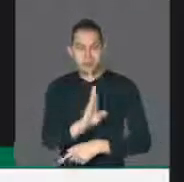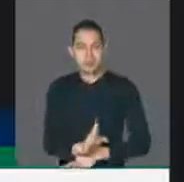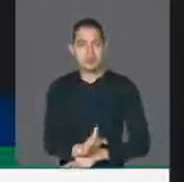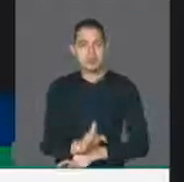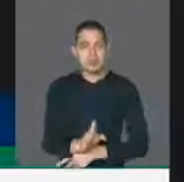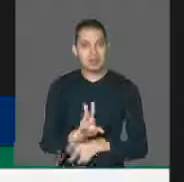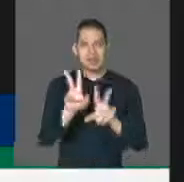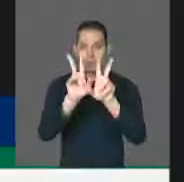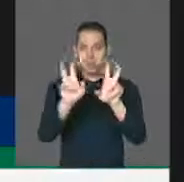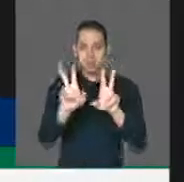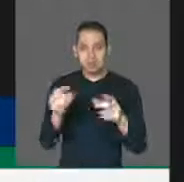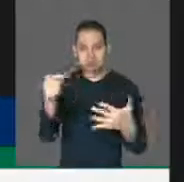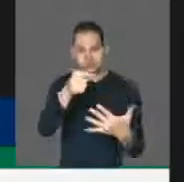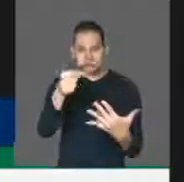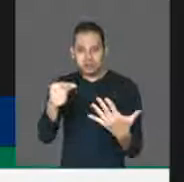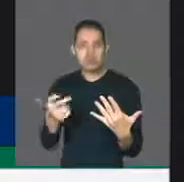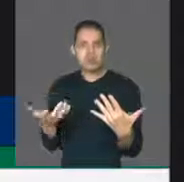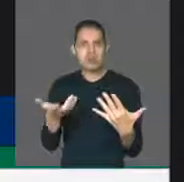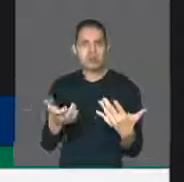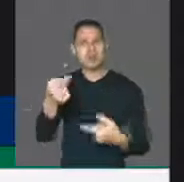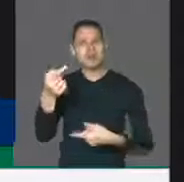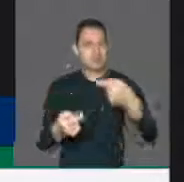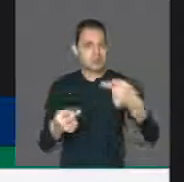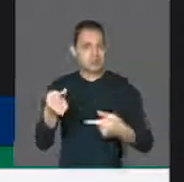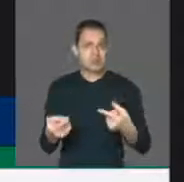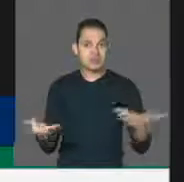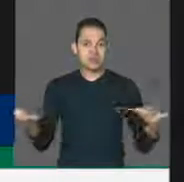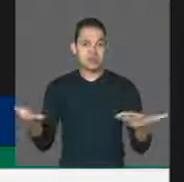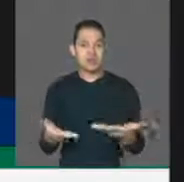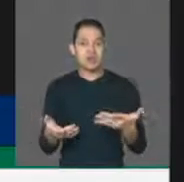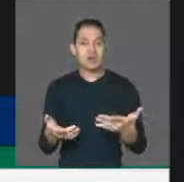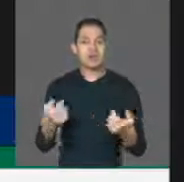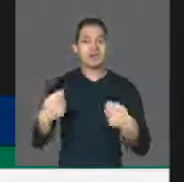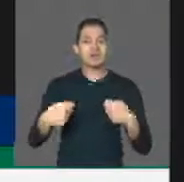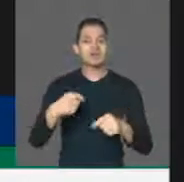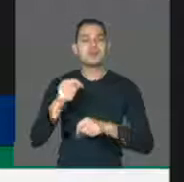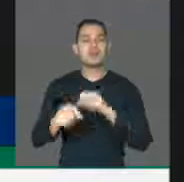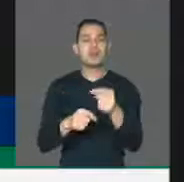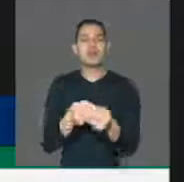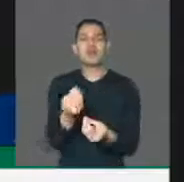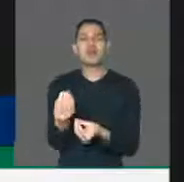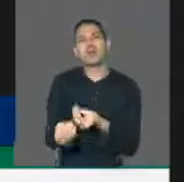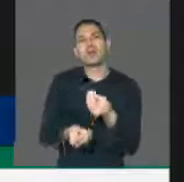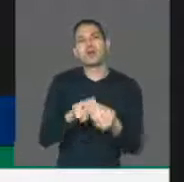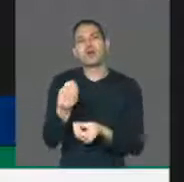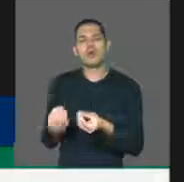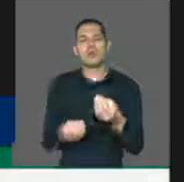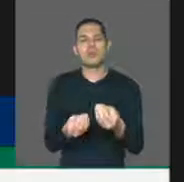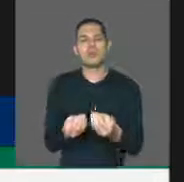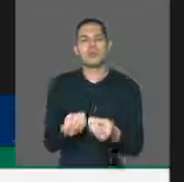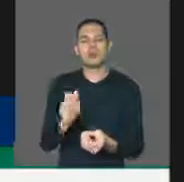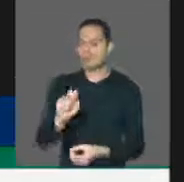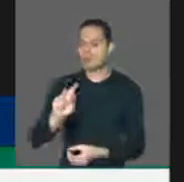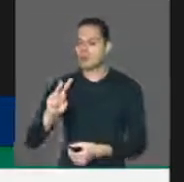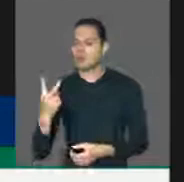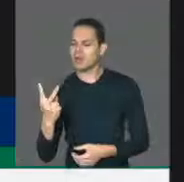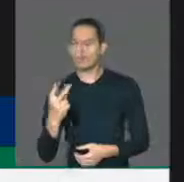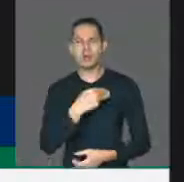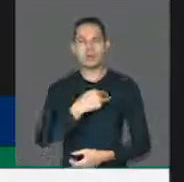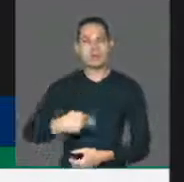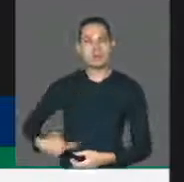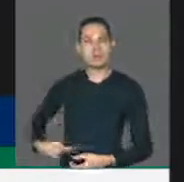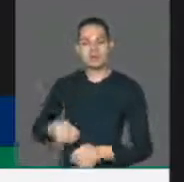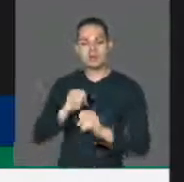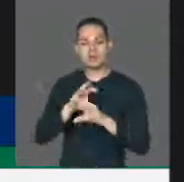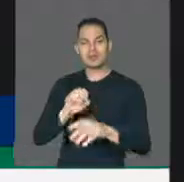população brasileira quer discutir. Nós, no parlamento, tínhamos que estar discutindo nesse momento como é que o senhor Itraubi teve a